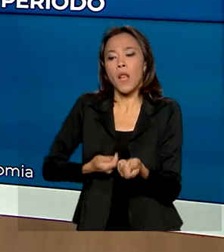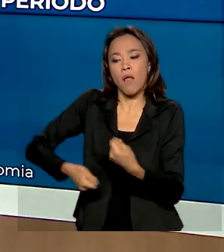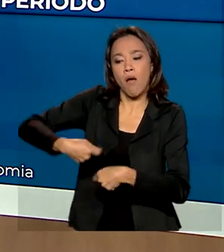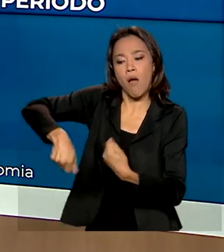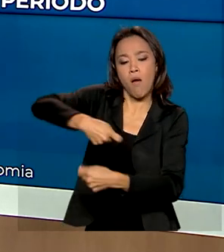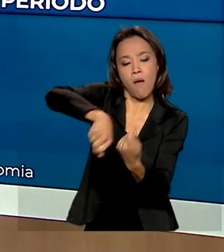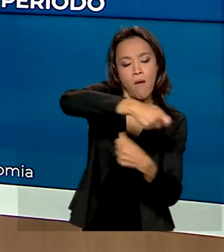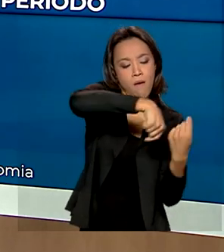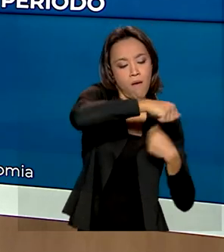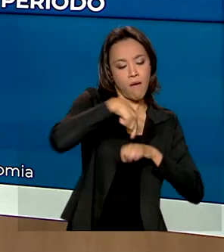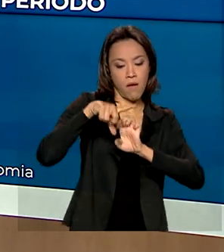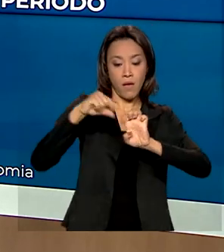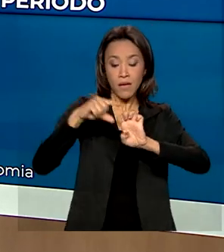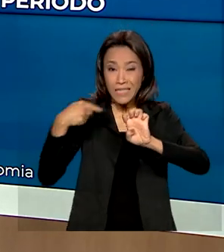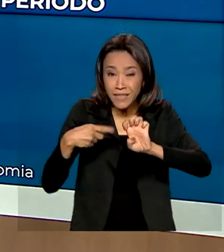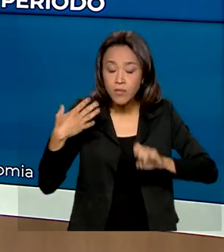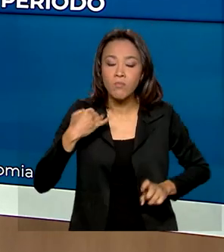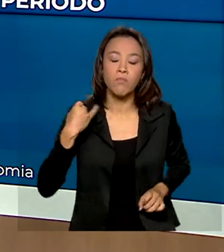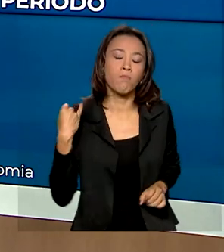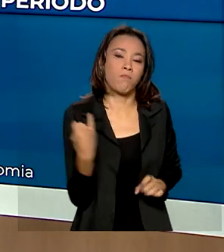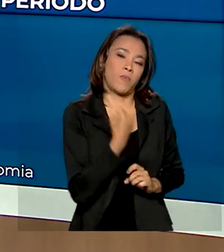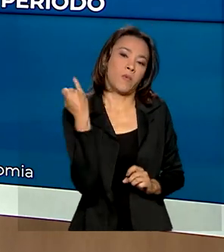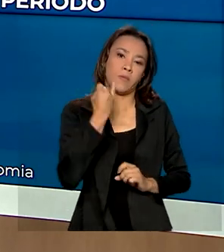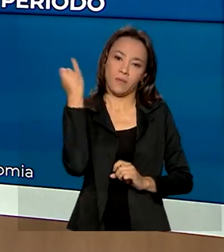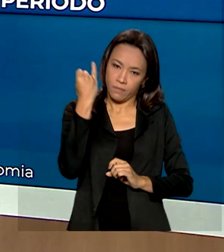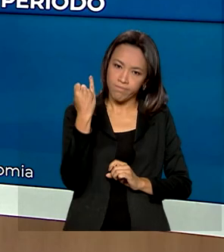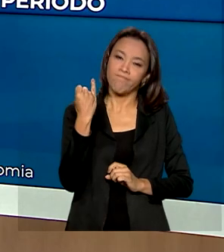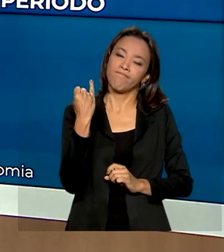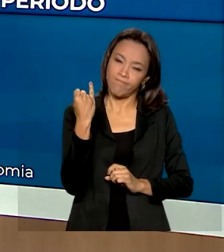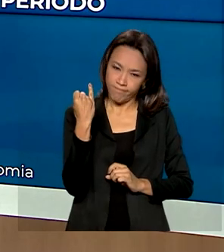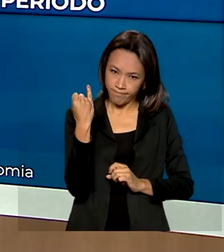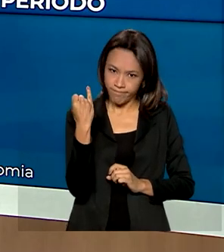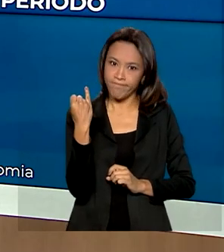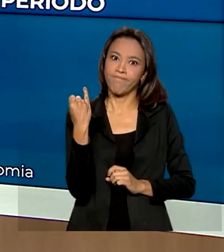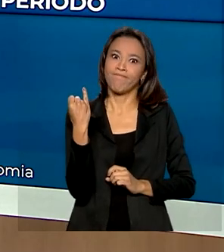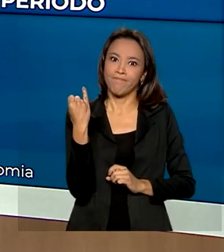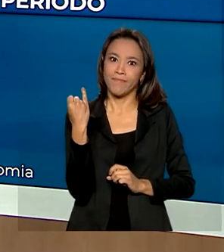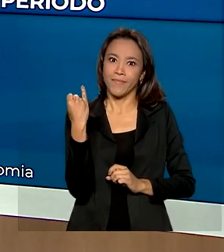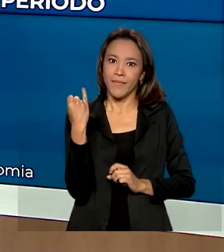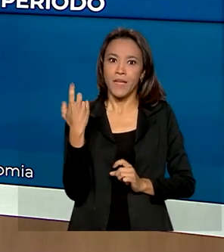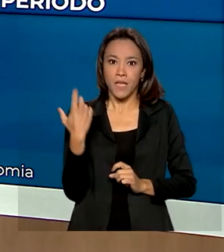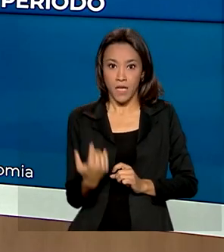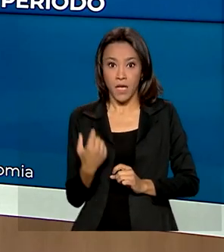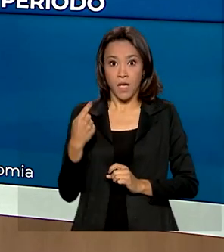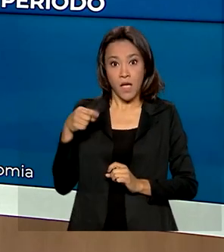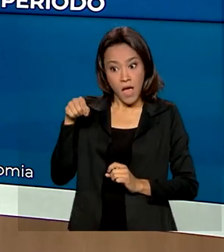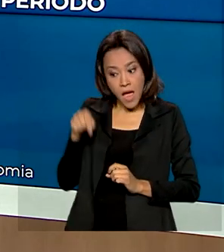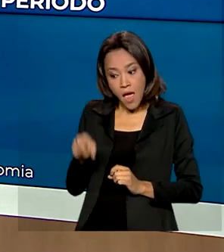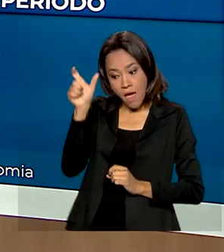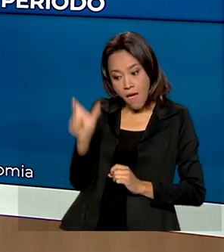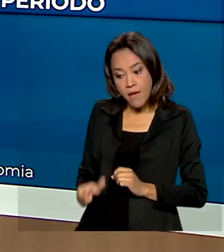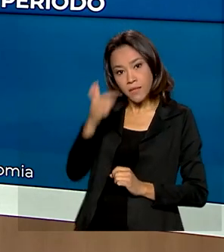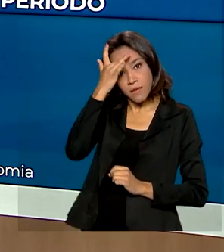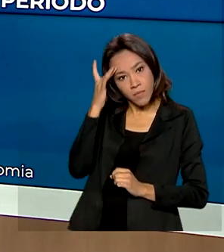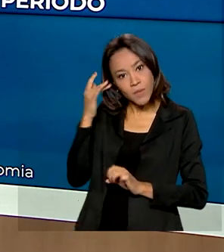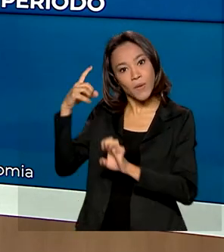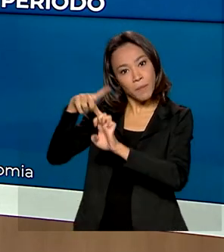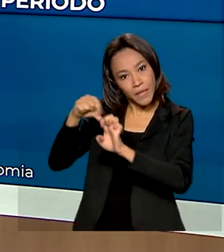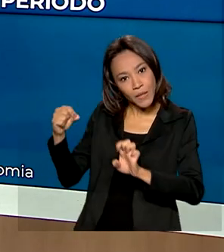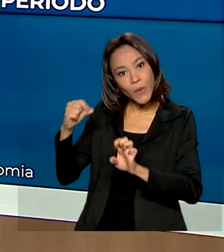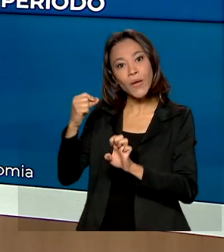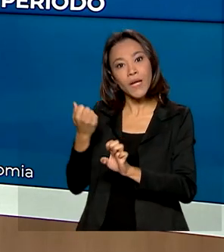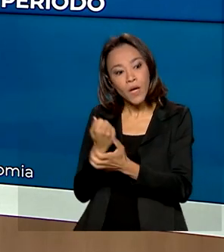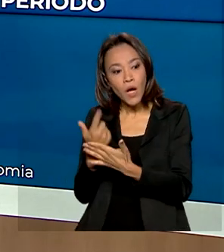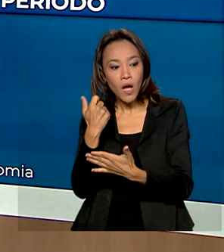que são importantíssimos e geram um ciclo virtuoso, uma vez que esse empreendedor acaba adquirindo